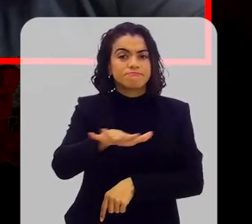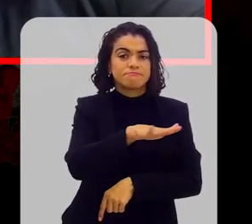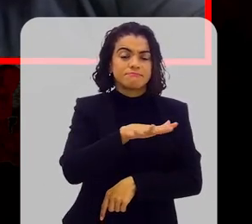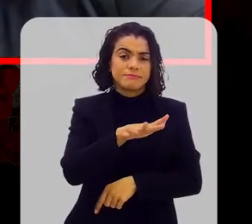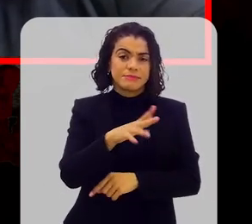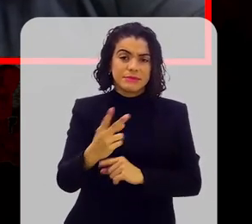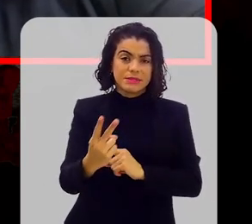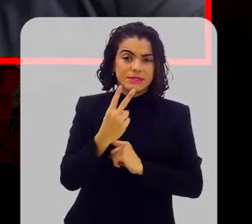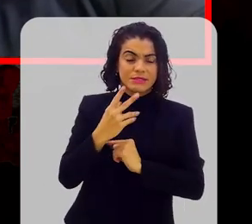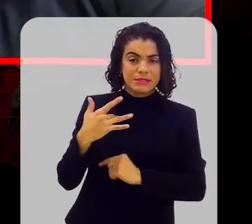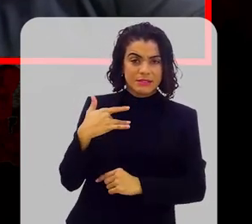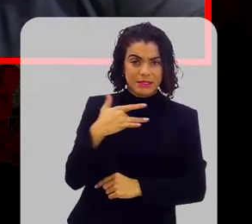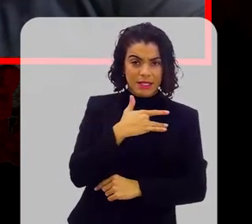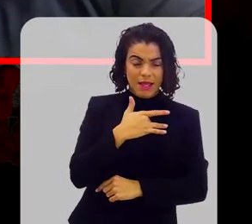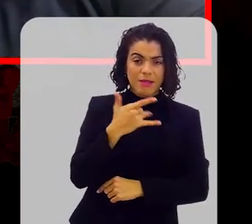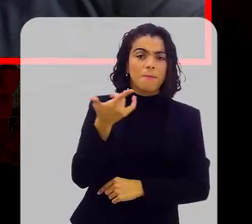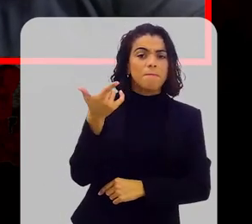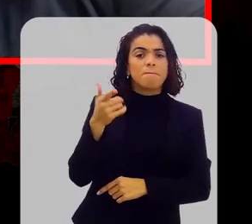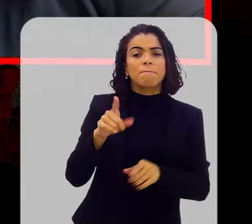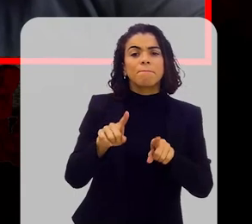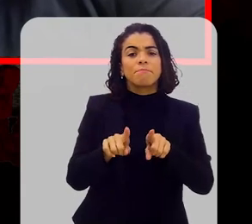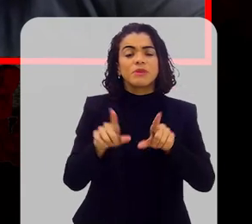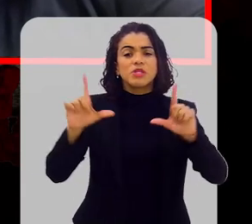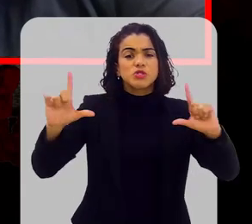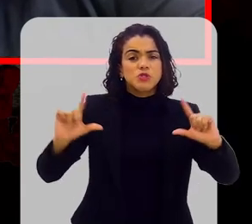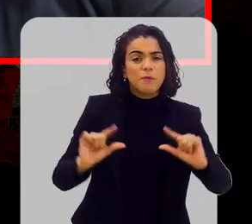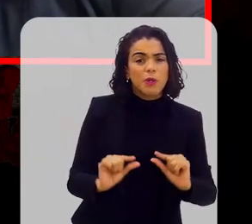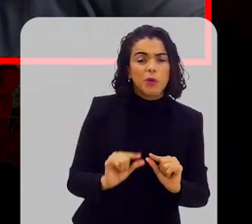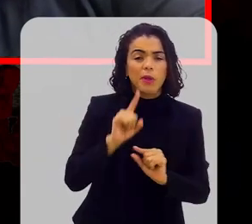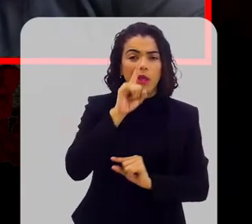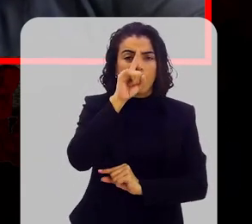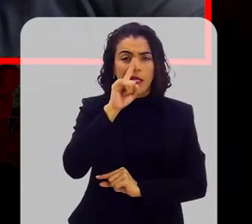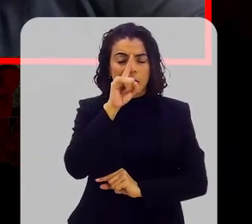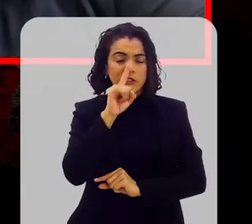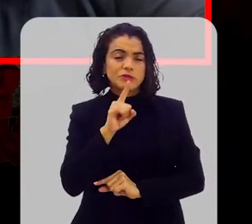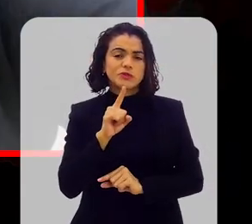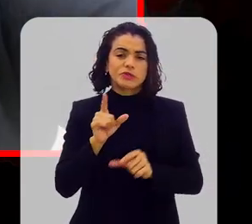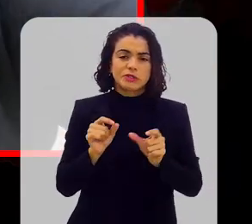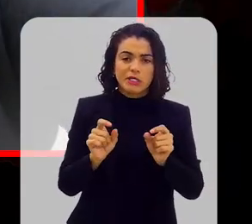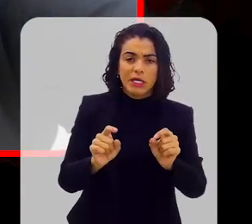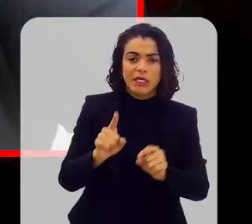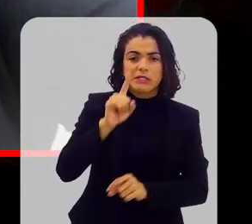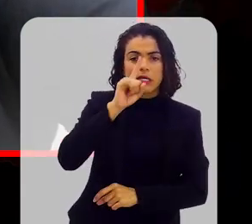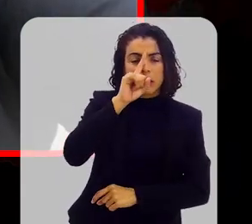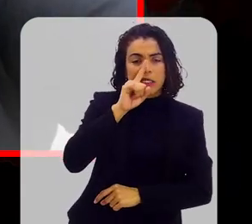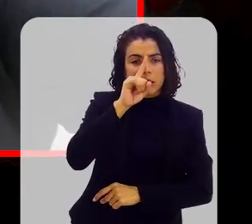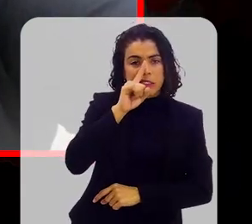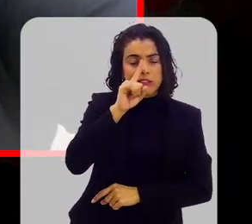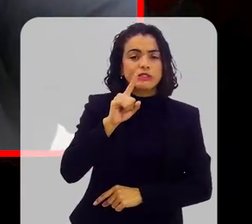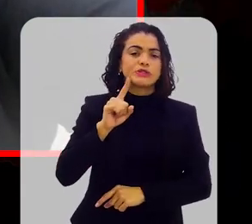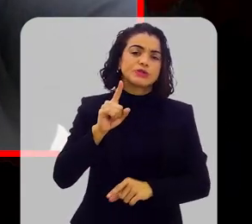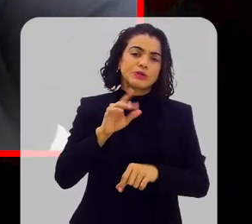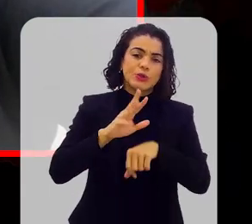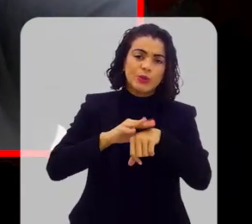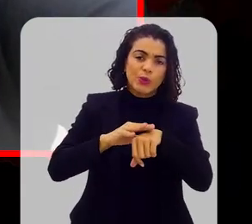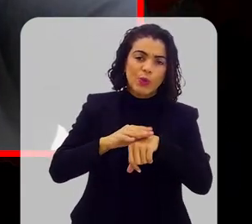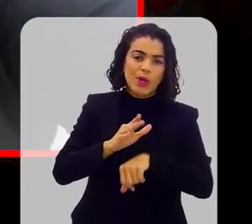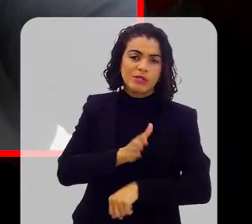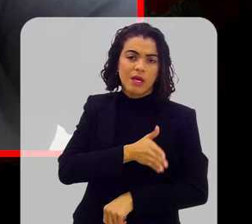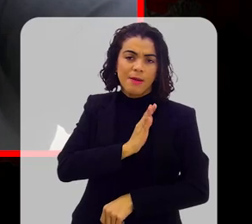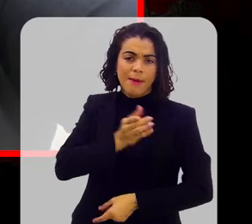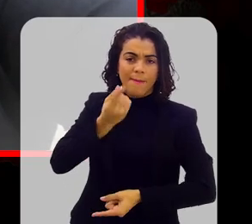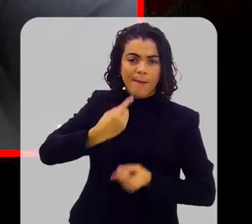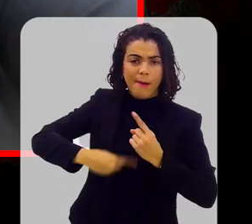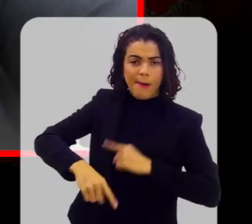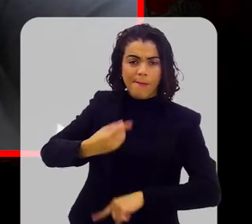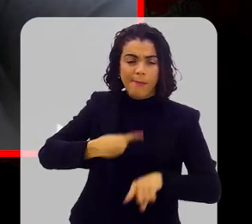a sua saúde, você está ganhando, diminuindo o risco de câncer, diminuindo o risco de doença cardiovascular, você está ganhando em qualidade de vida, você